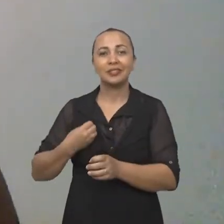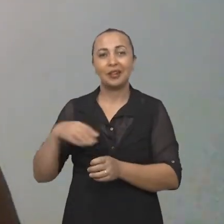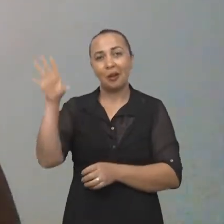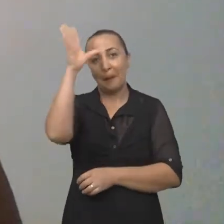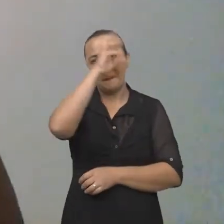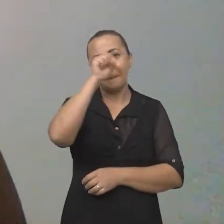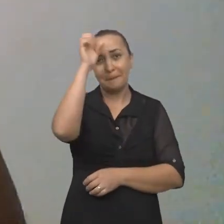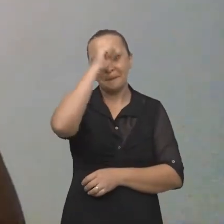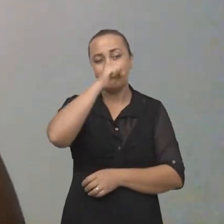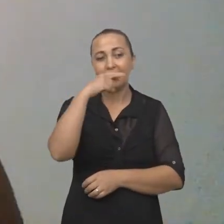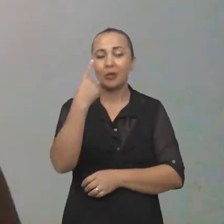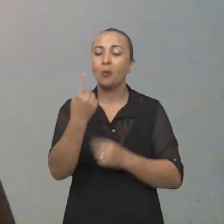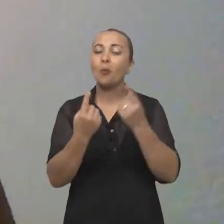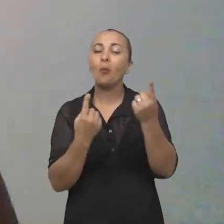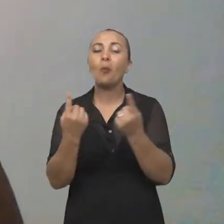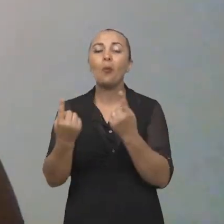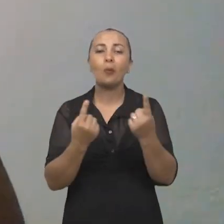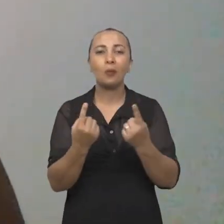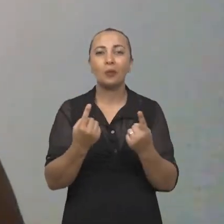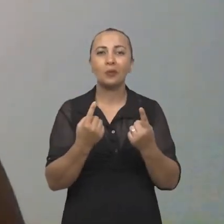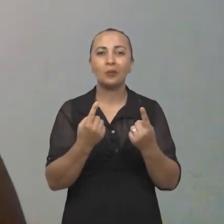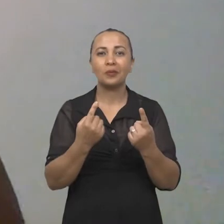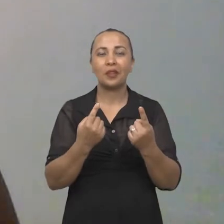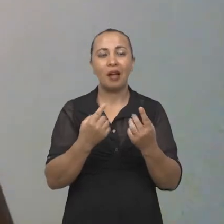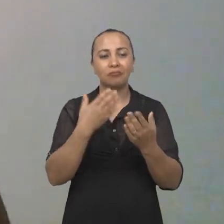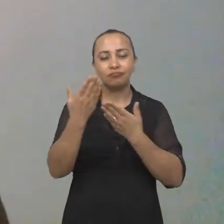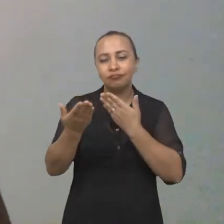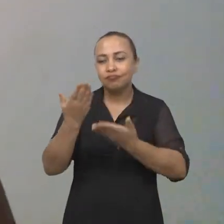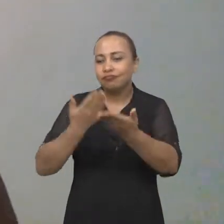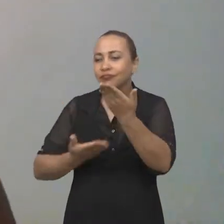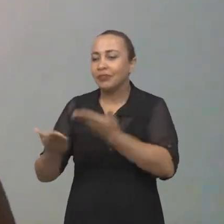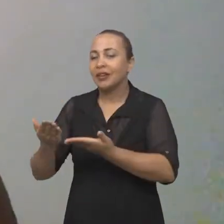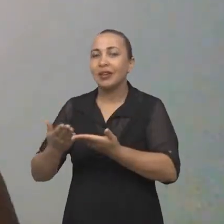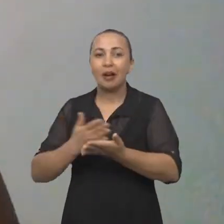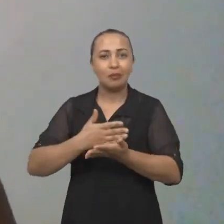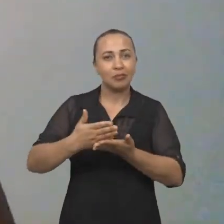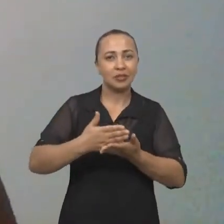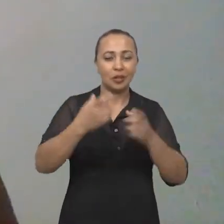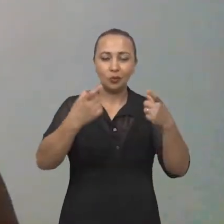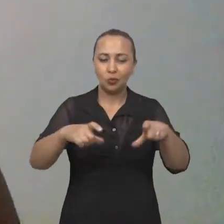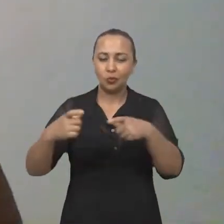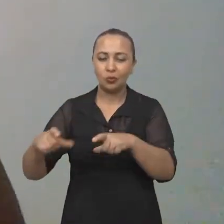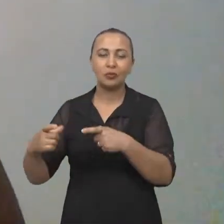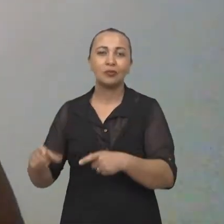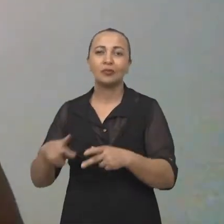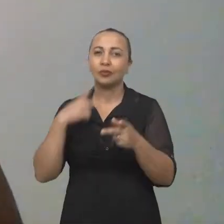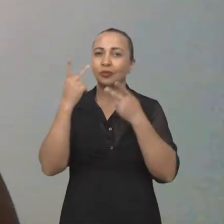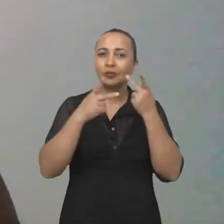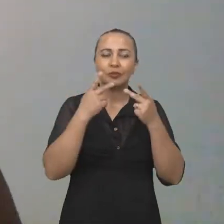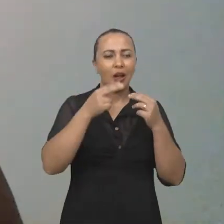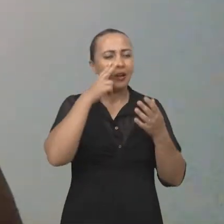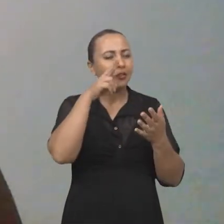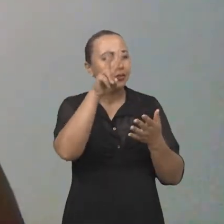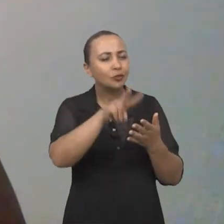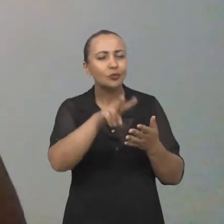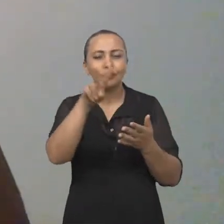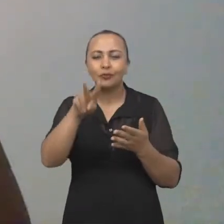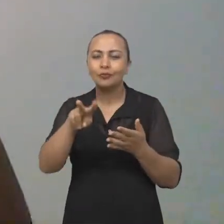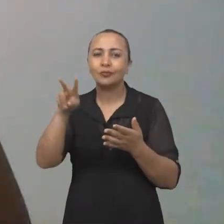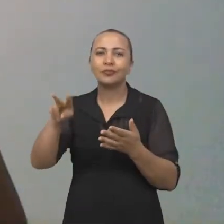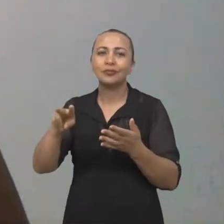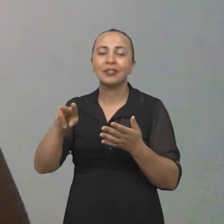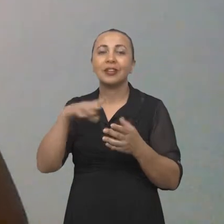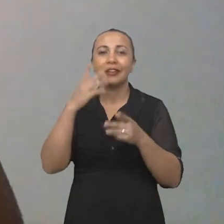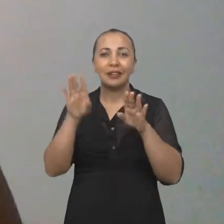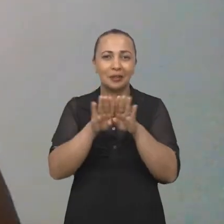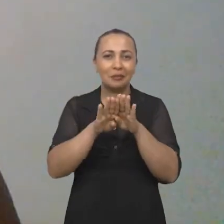no projeto aprenderem uns com os outros a partir dos lugares de fala e de ver e